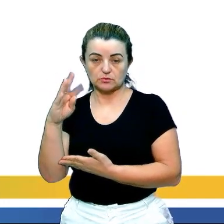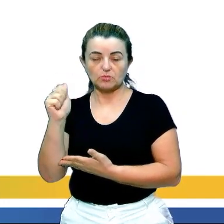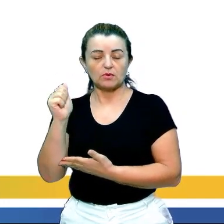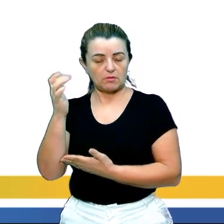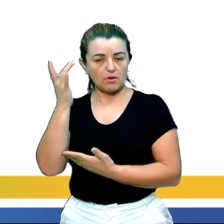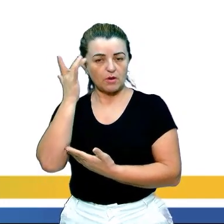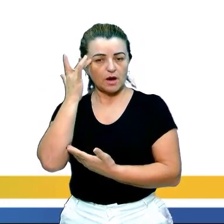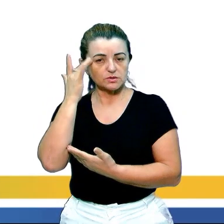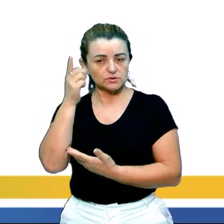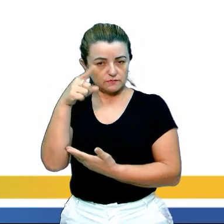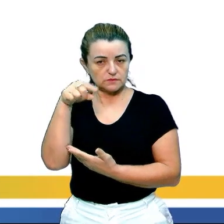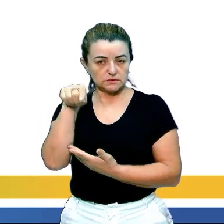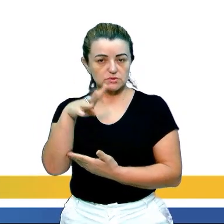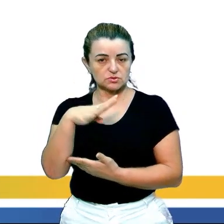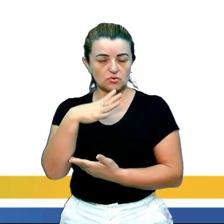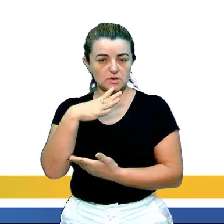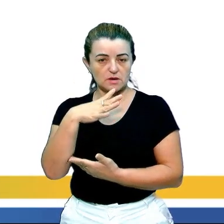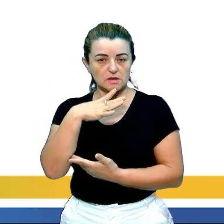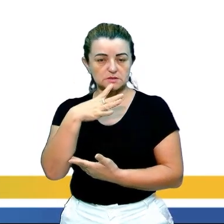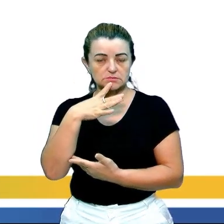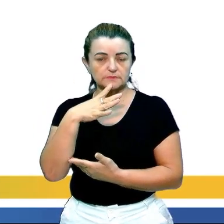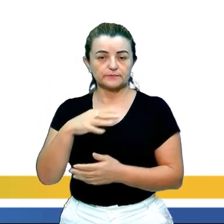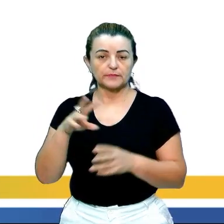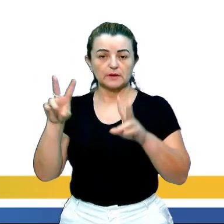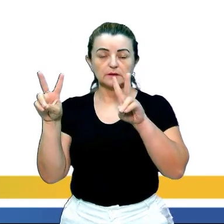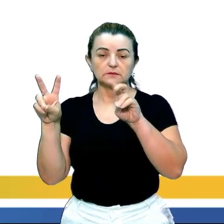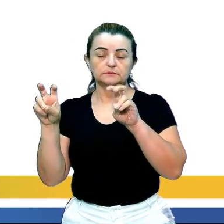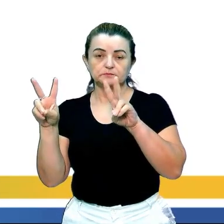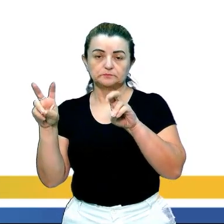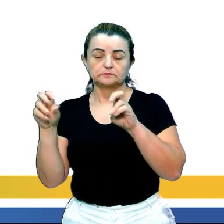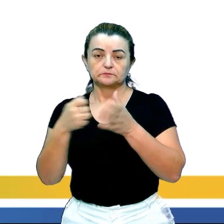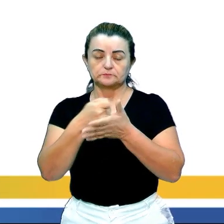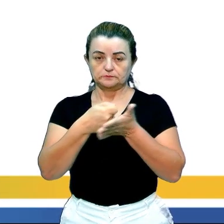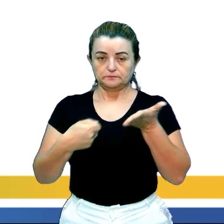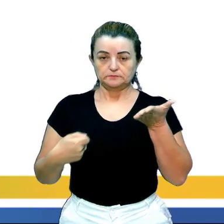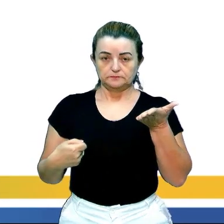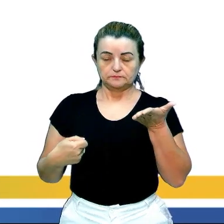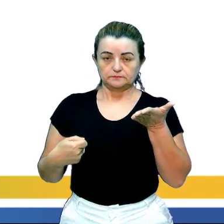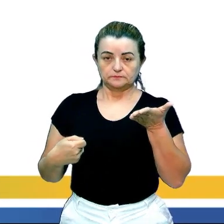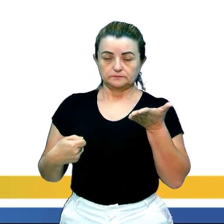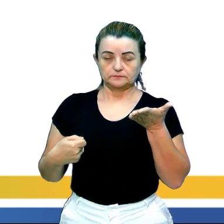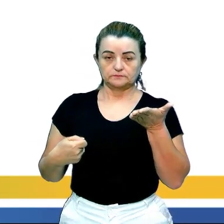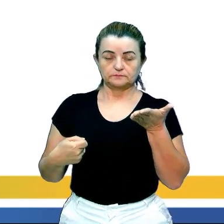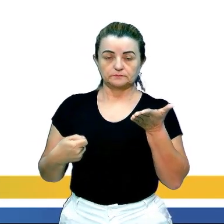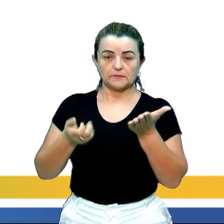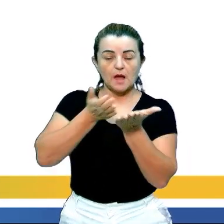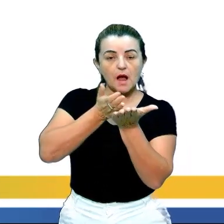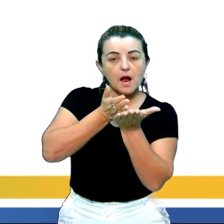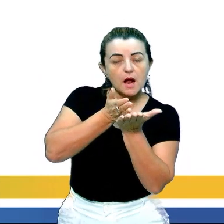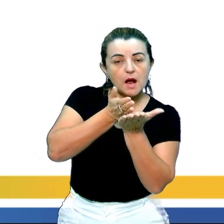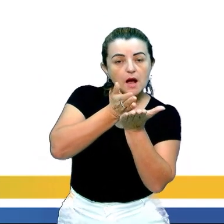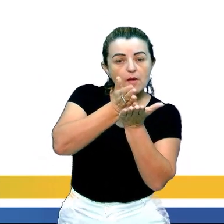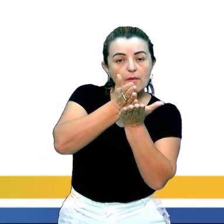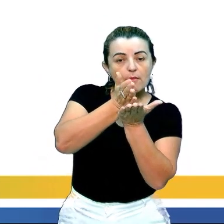brasileira. E aí a temática dessa redação é Caminhos para Combater a